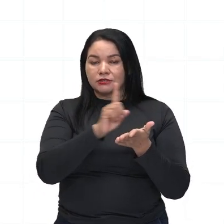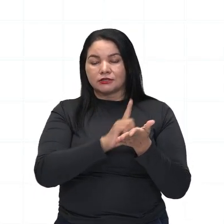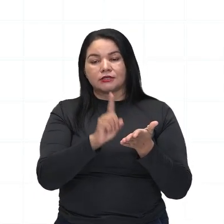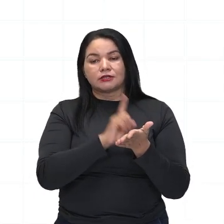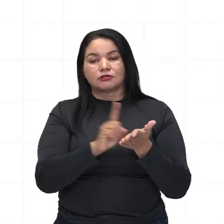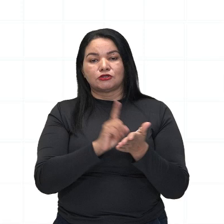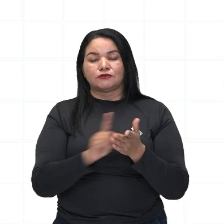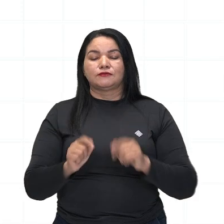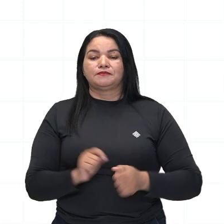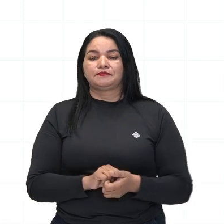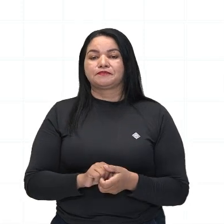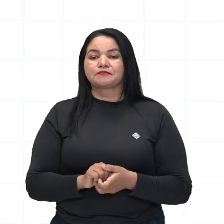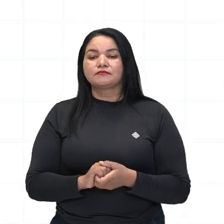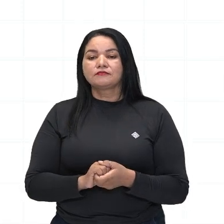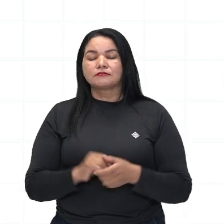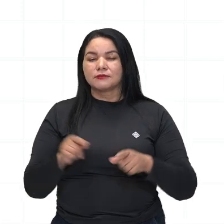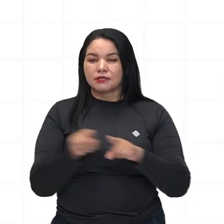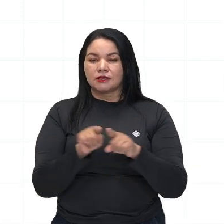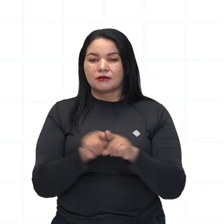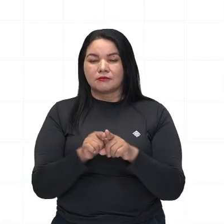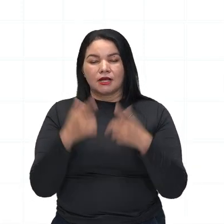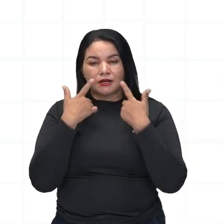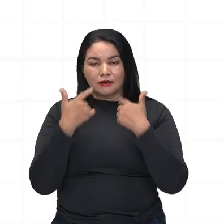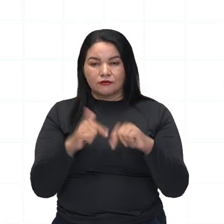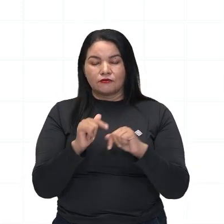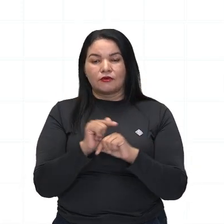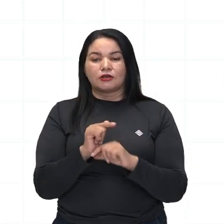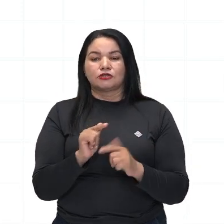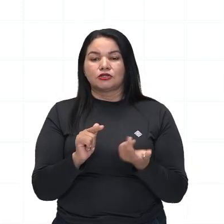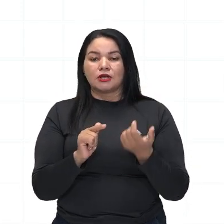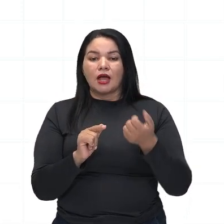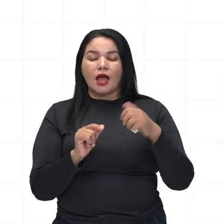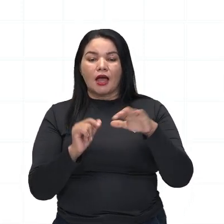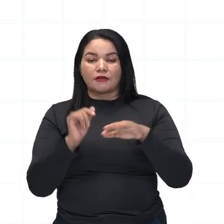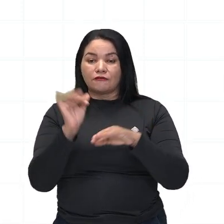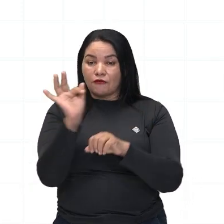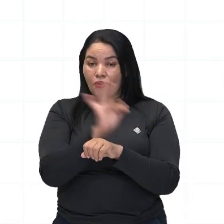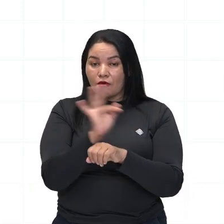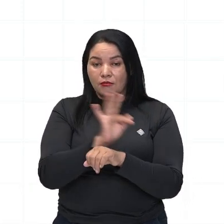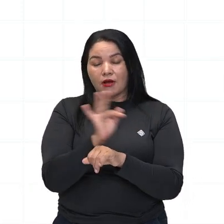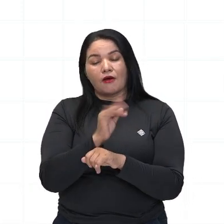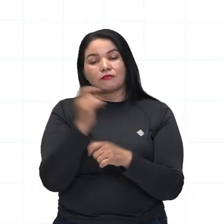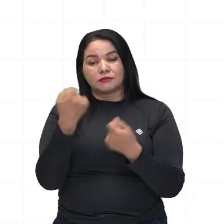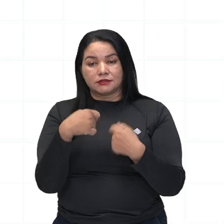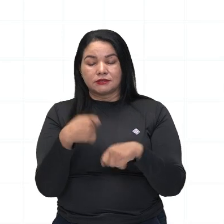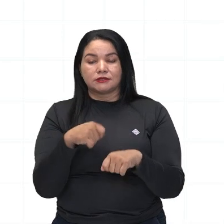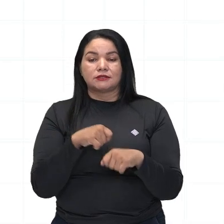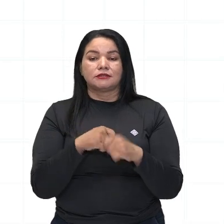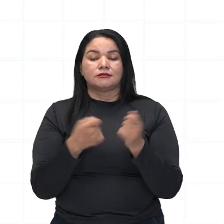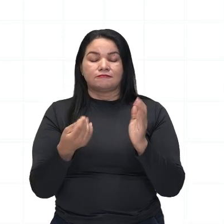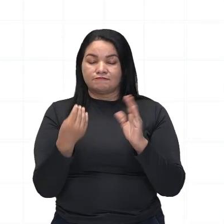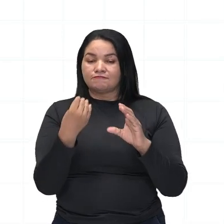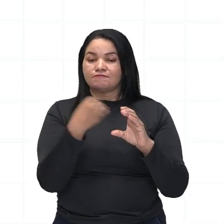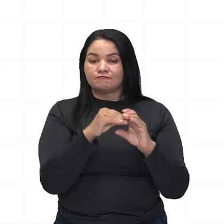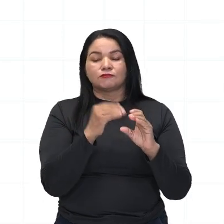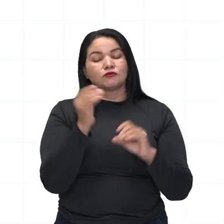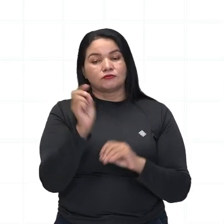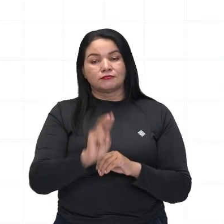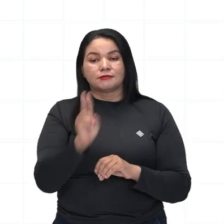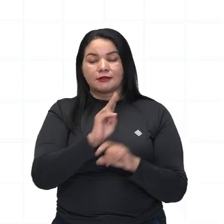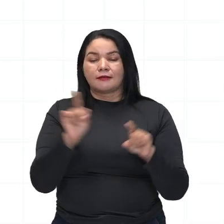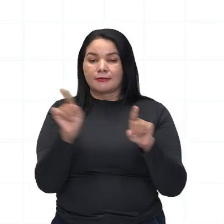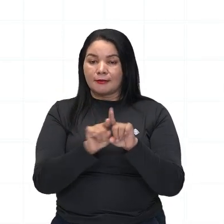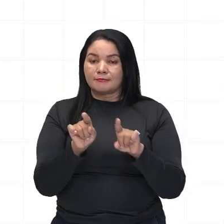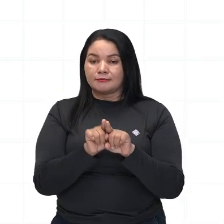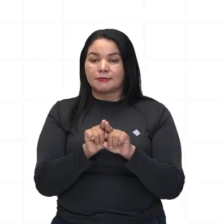portuguesa, ou seja, utilizando a linguagem formal, a norma culta. Então, isso é um critério importante, certo? Sobre o